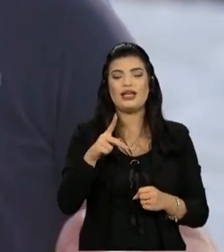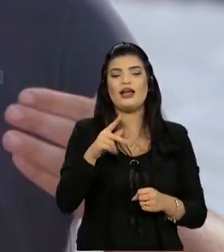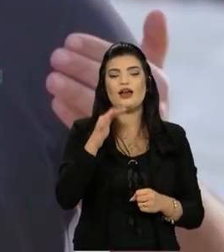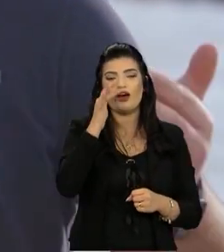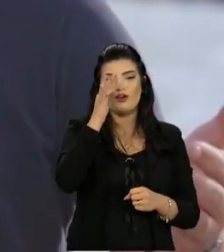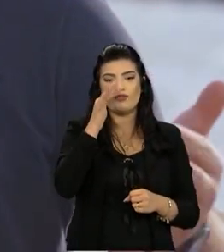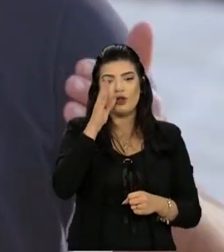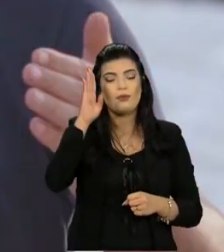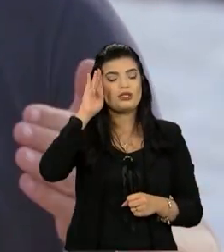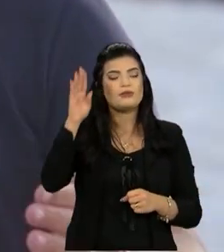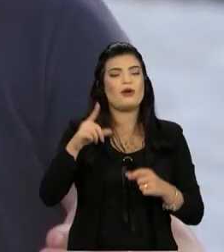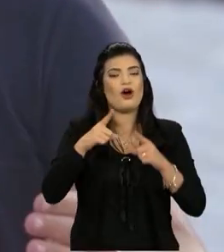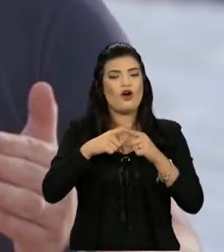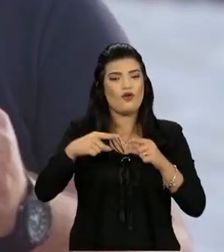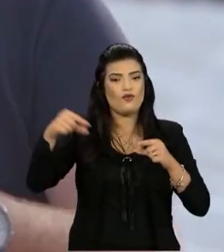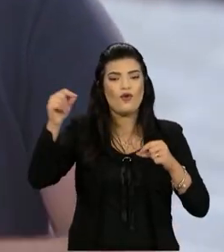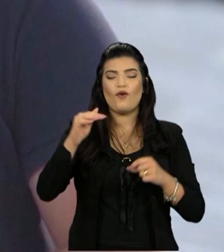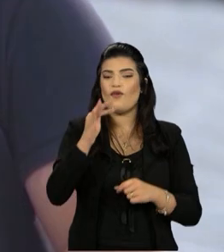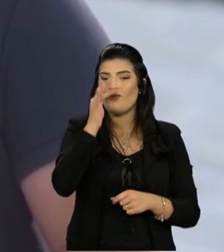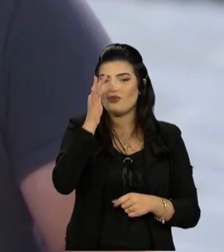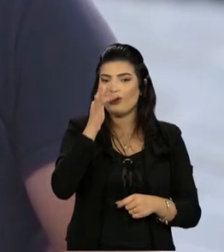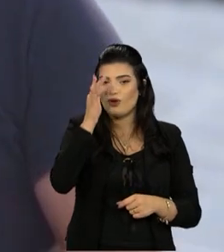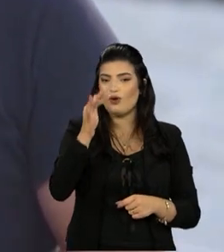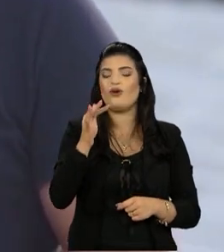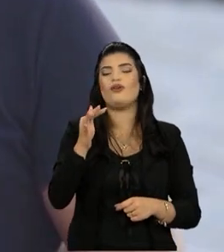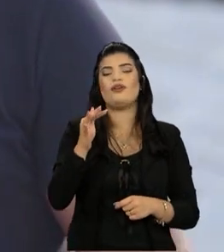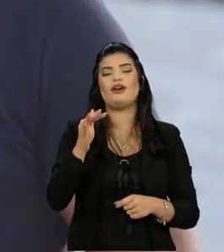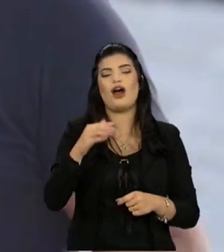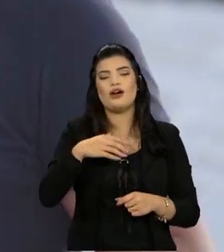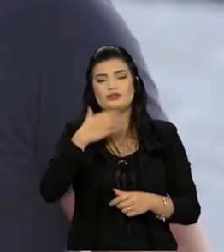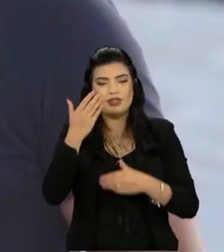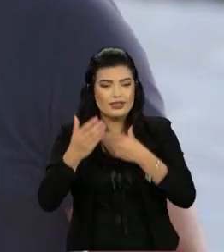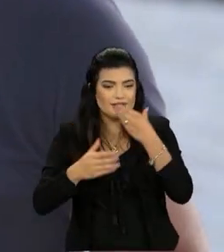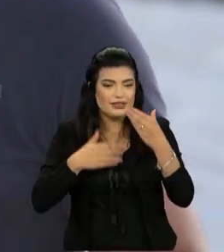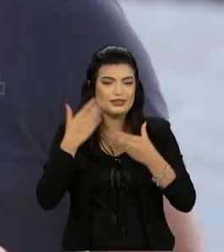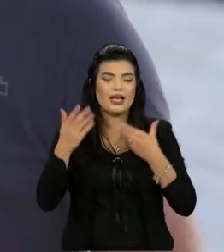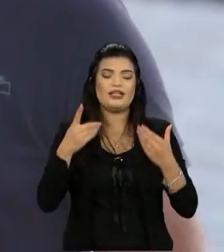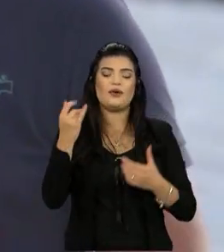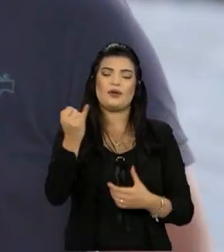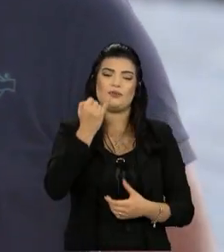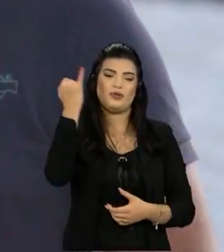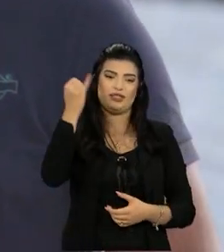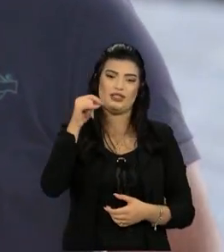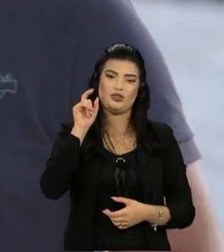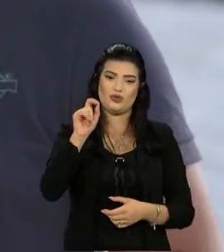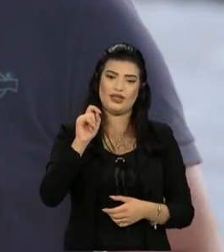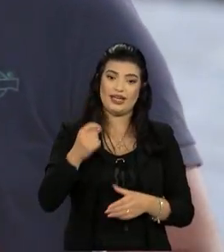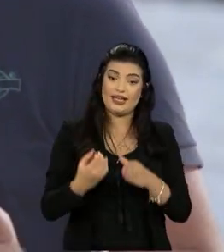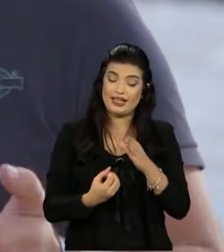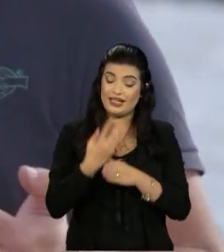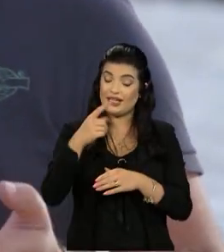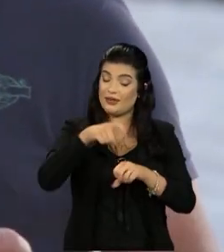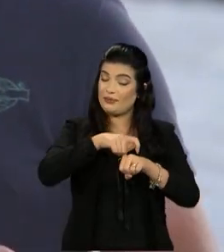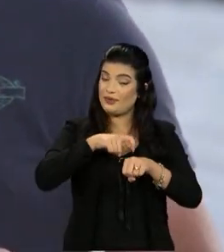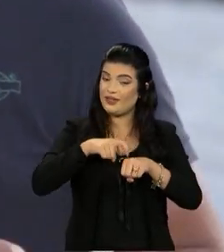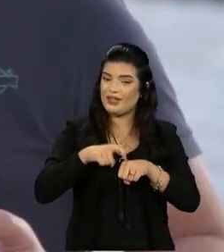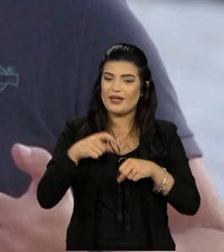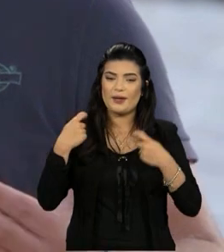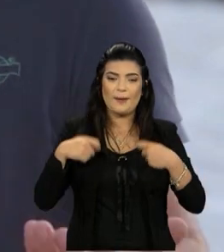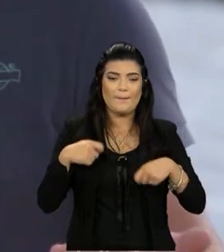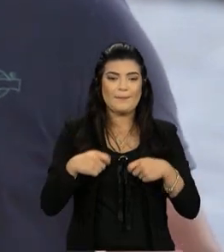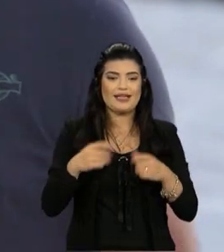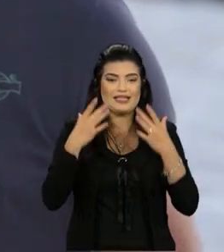principalmente folhas, flores e frutas. Por isso é muito importante que os produtores de morango tenham muita atenção